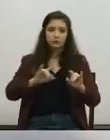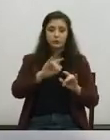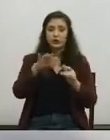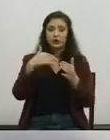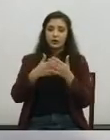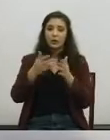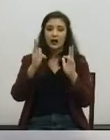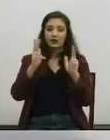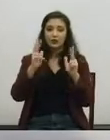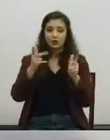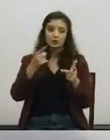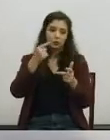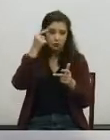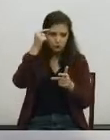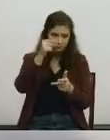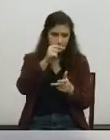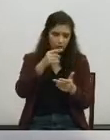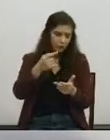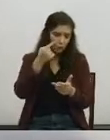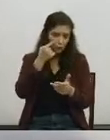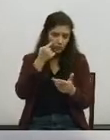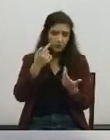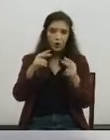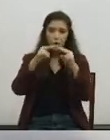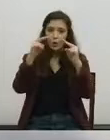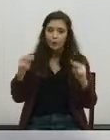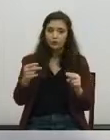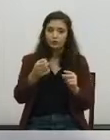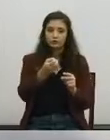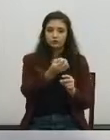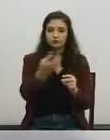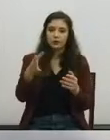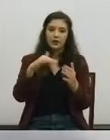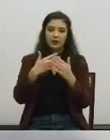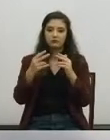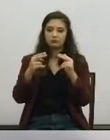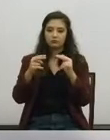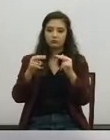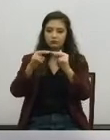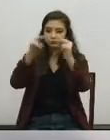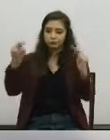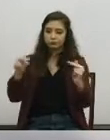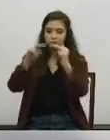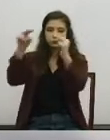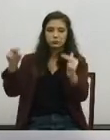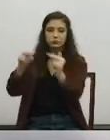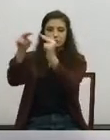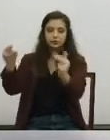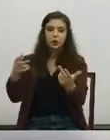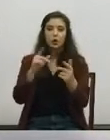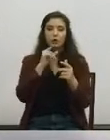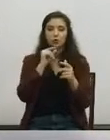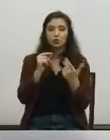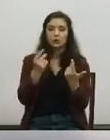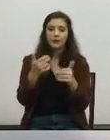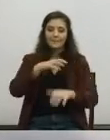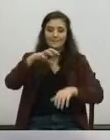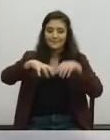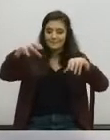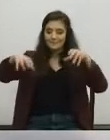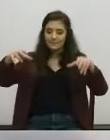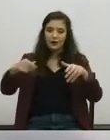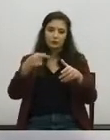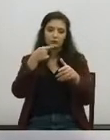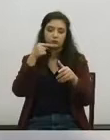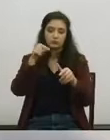autostrada que nós, hoje em dia, lá conhecemos, com muitas pontes que passam por cima dela e que também não são aquelas a o nome do bairro se refere.